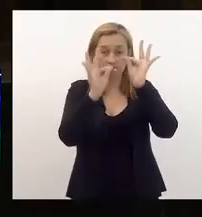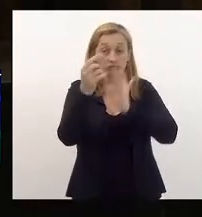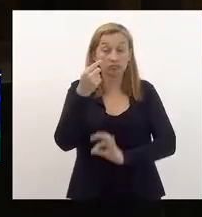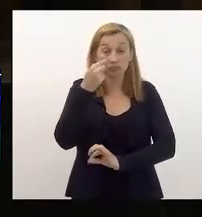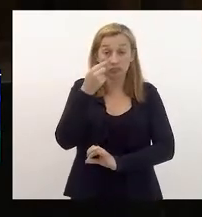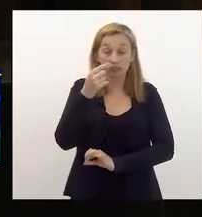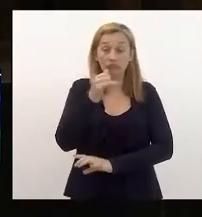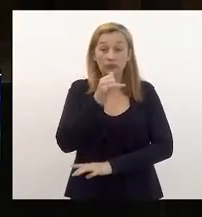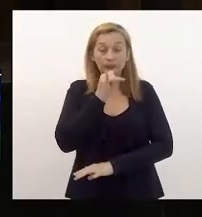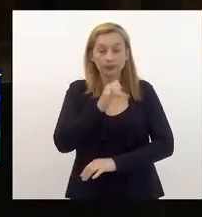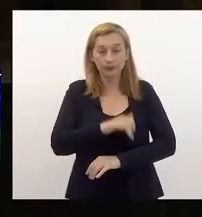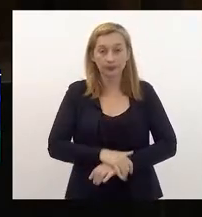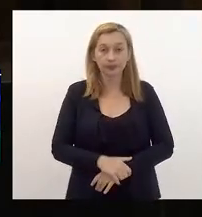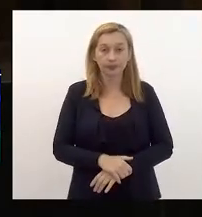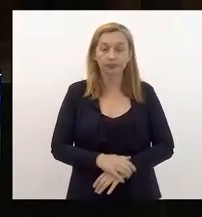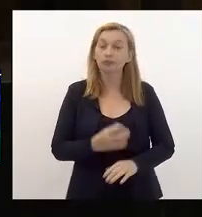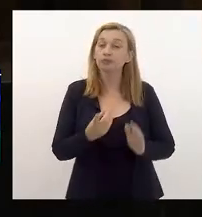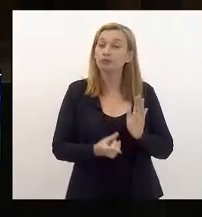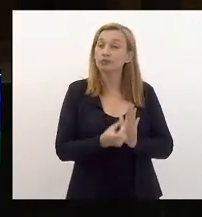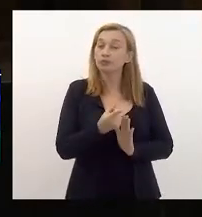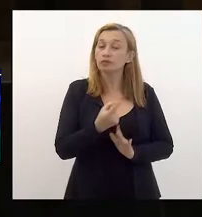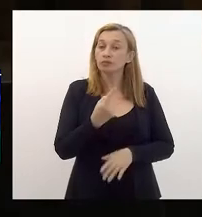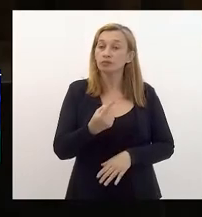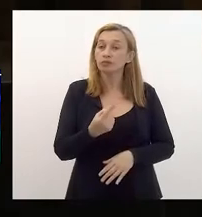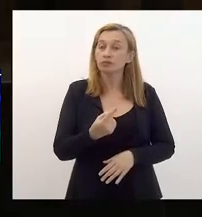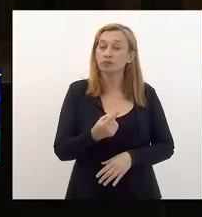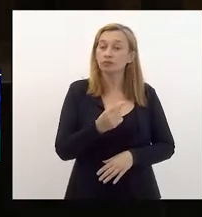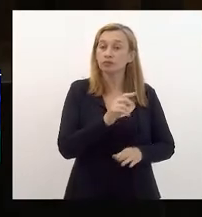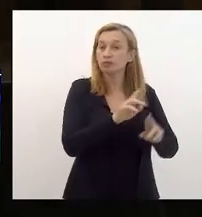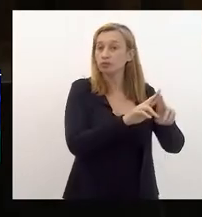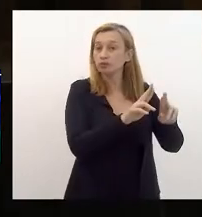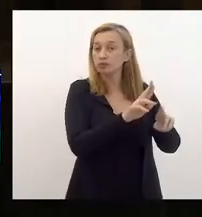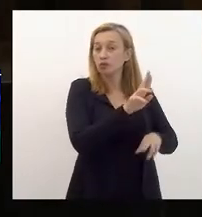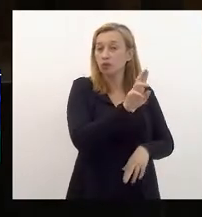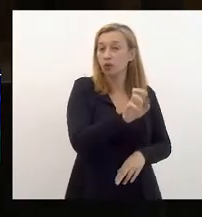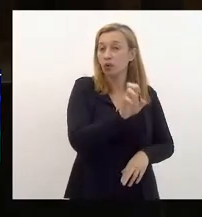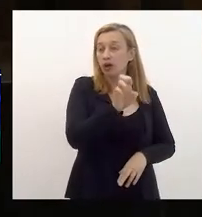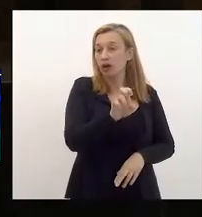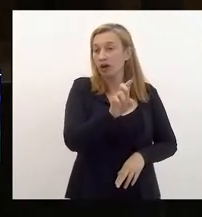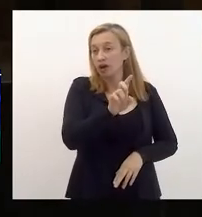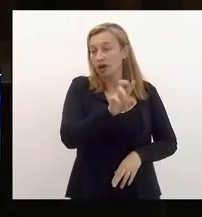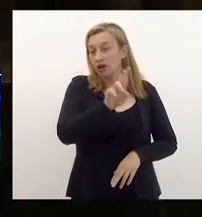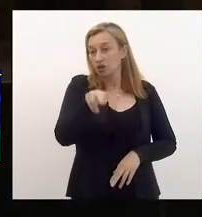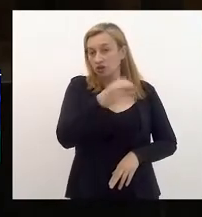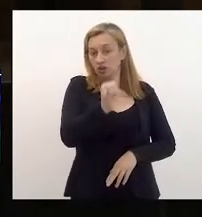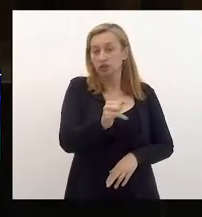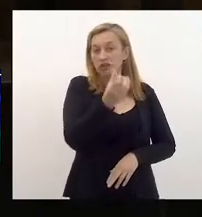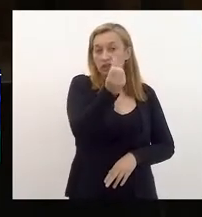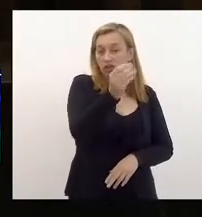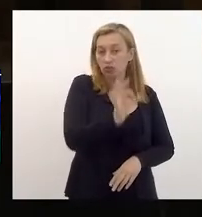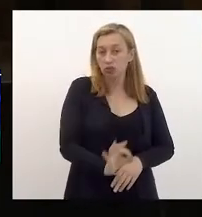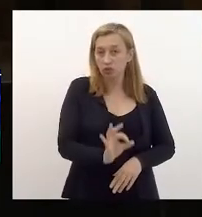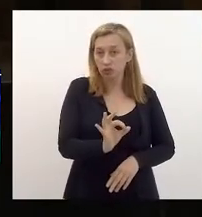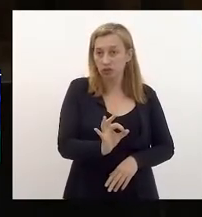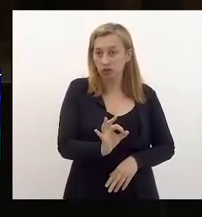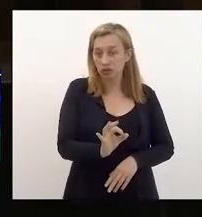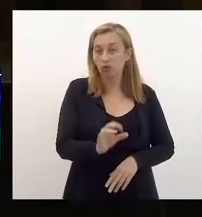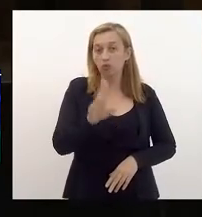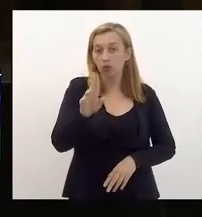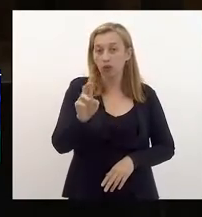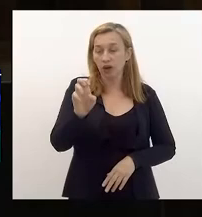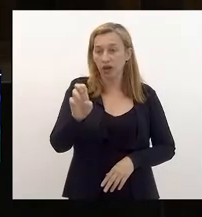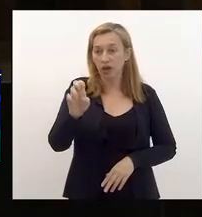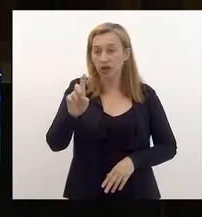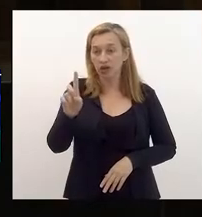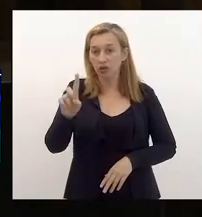vê que, por exemplo, o orçamento previsto para a UERJ cai 6%. O orçamento previsto para o ESO,